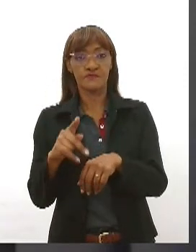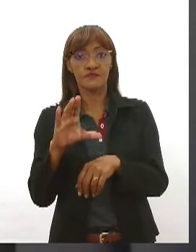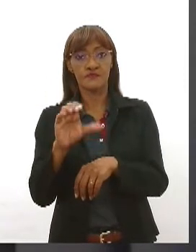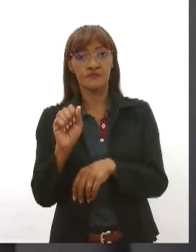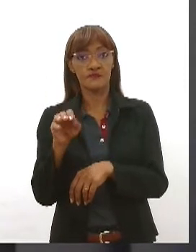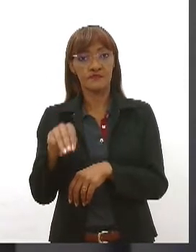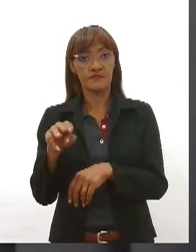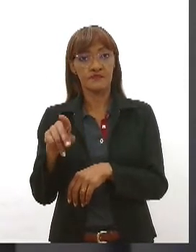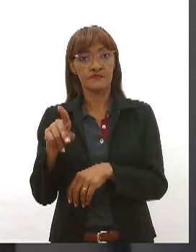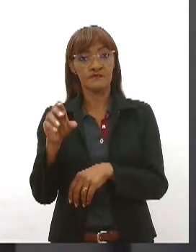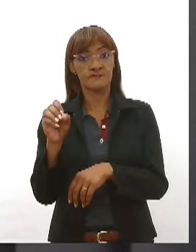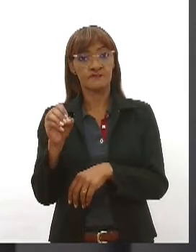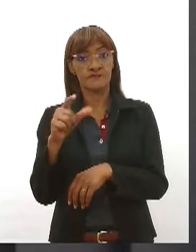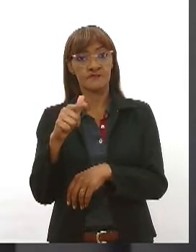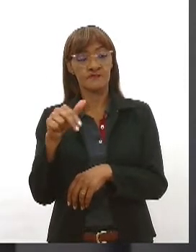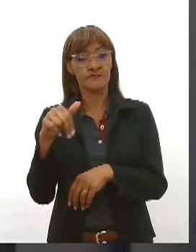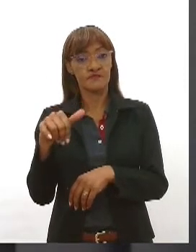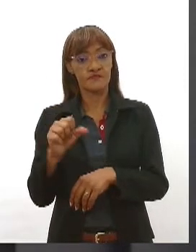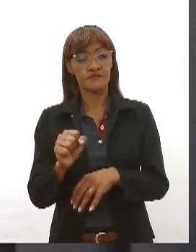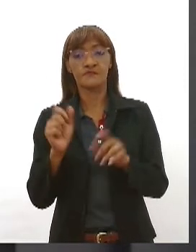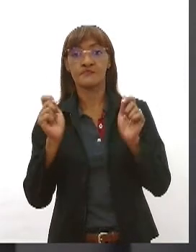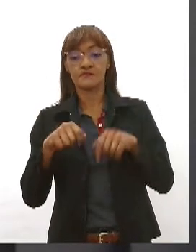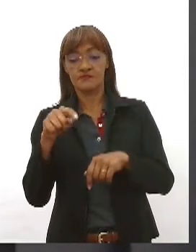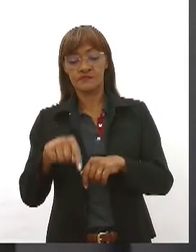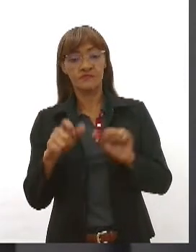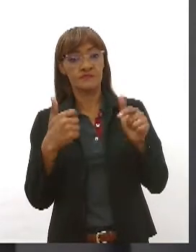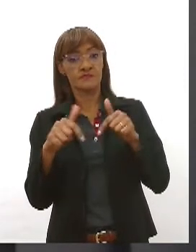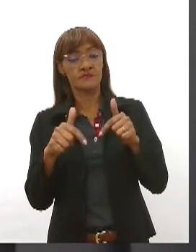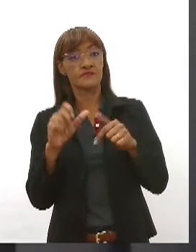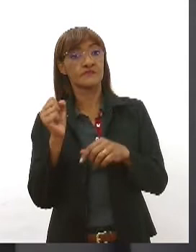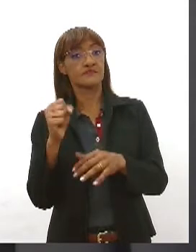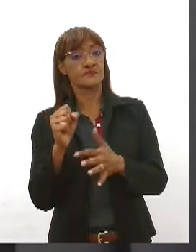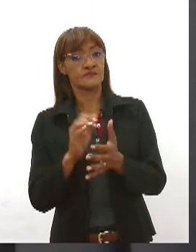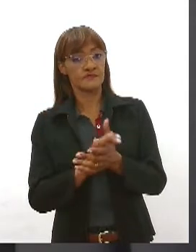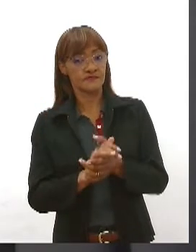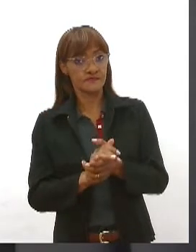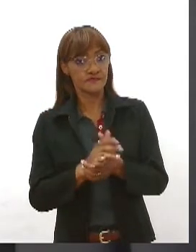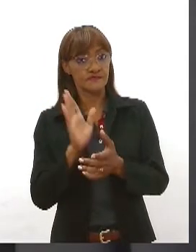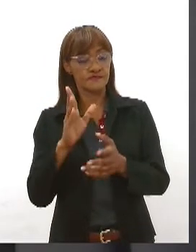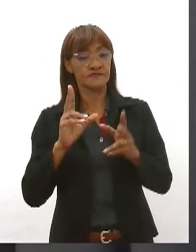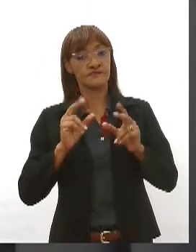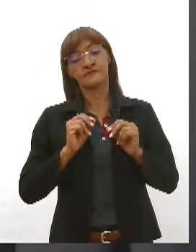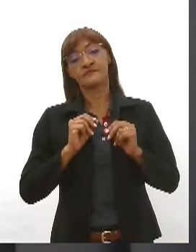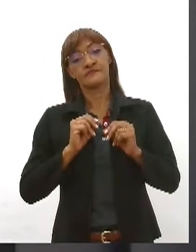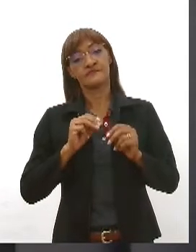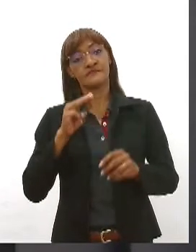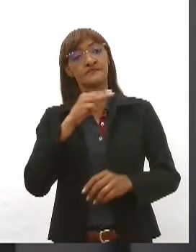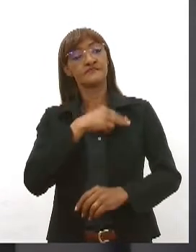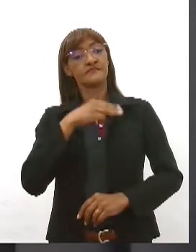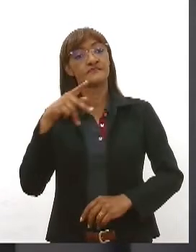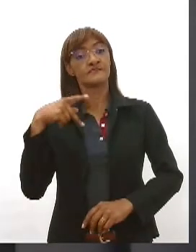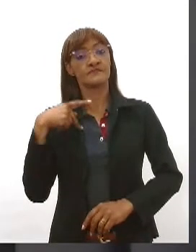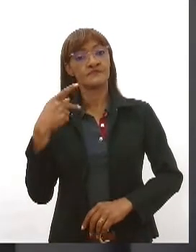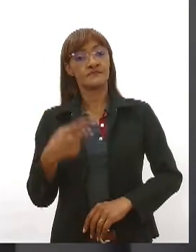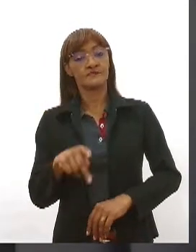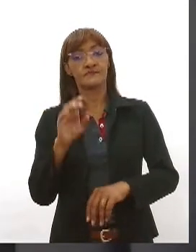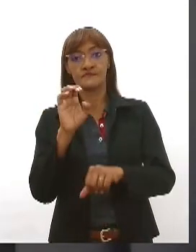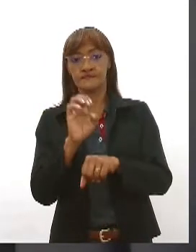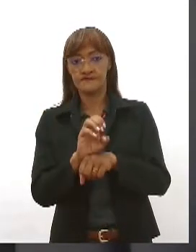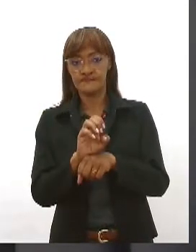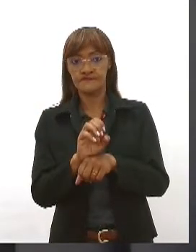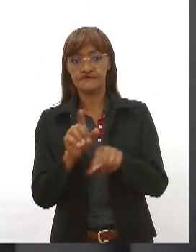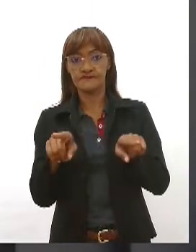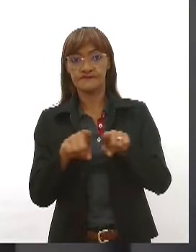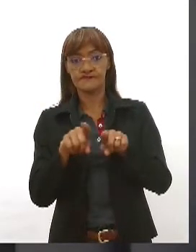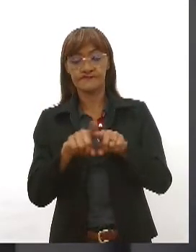as atividades em Sergipe. Seguindo uma orientação do Ministério Público do Estado, a Defesa Civil Estadual e a Defesa Civil